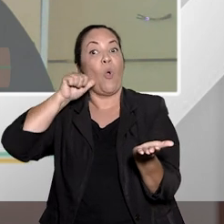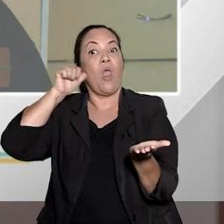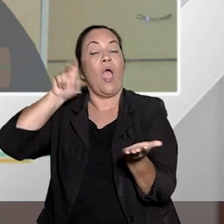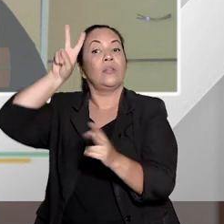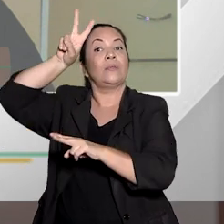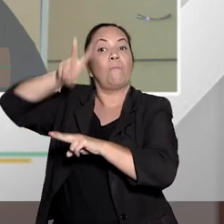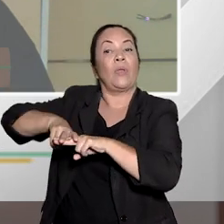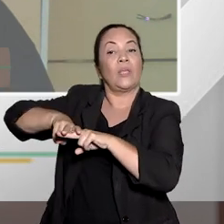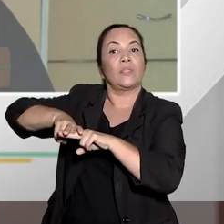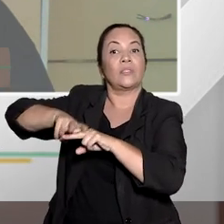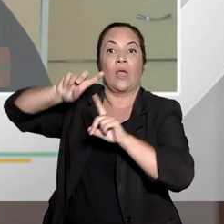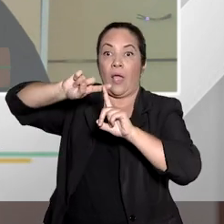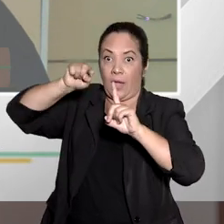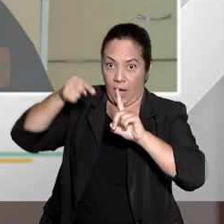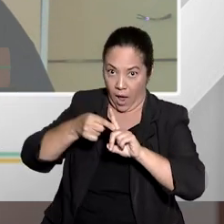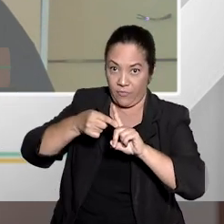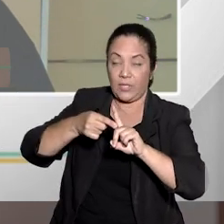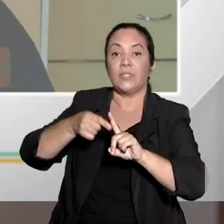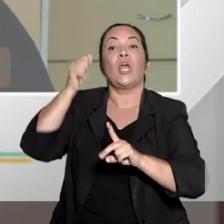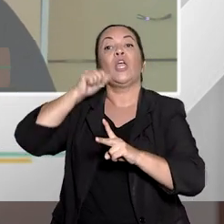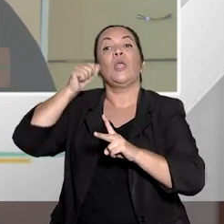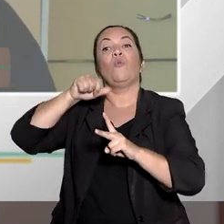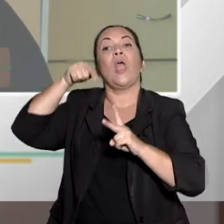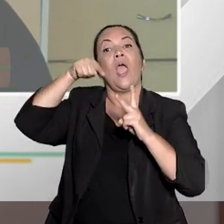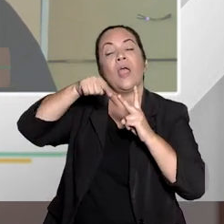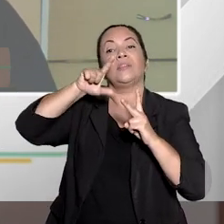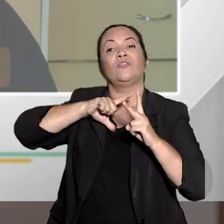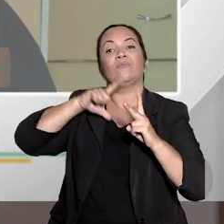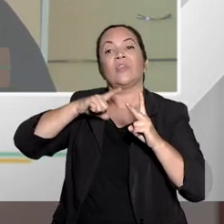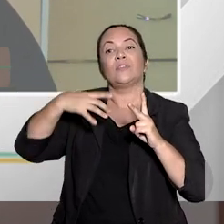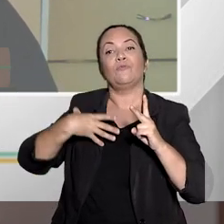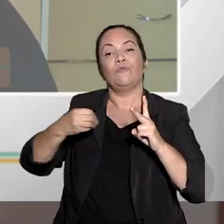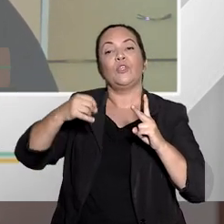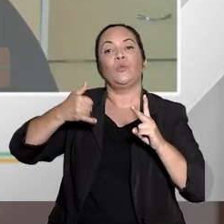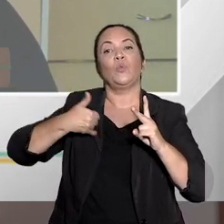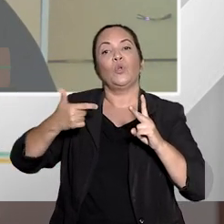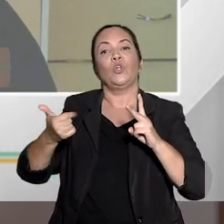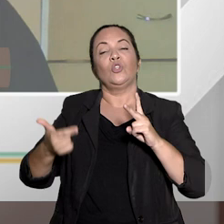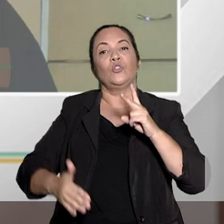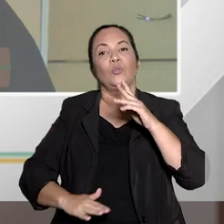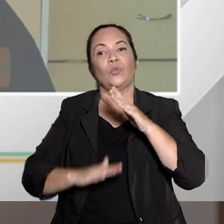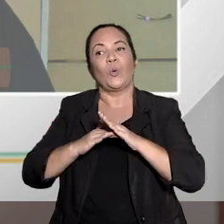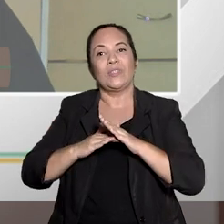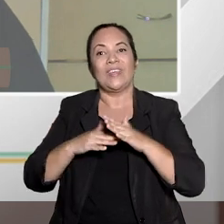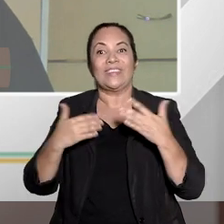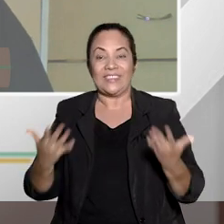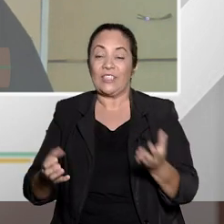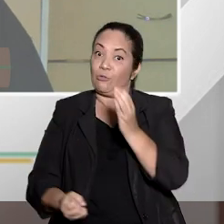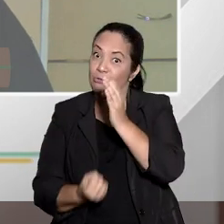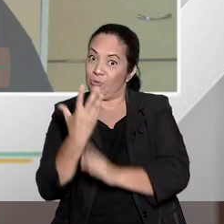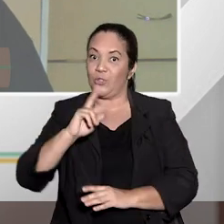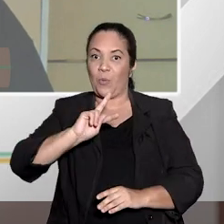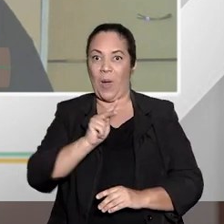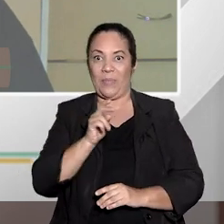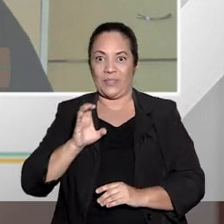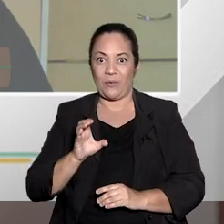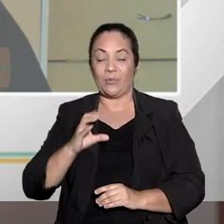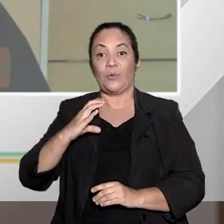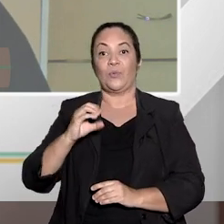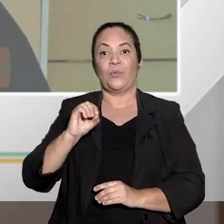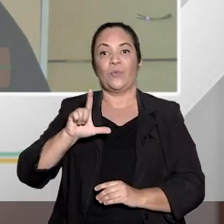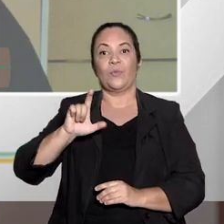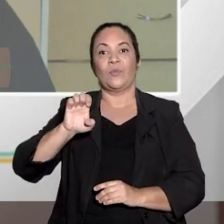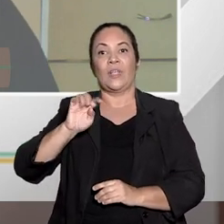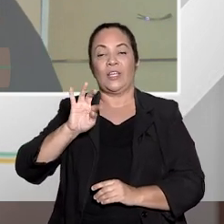para que se pudesse, então, concedesse habeas corpus como consequência desse habeas corpus coletivo. E,